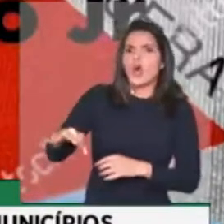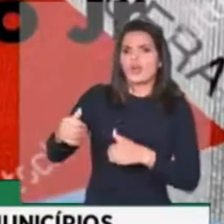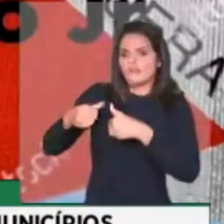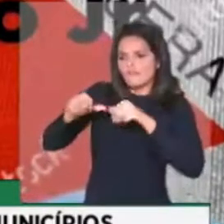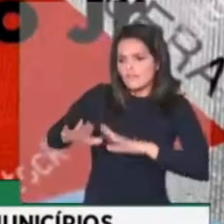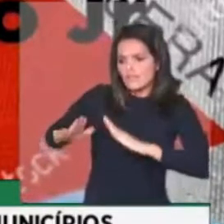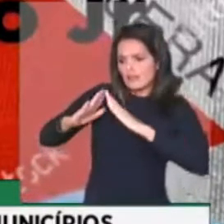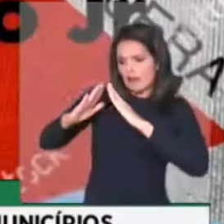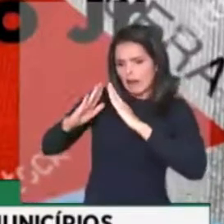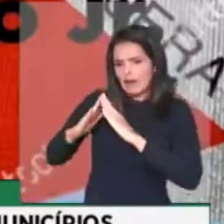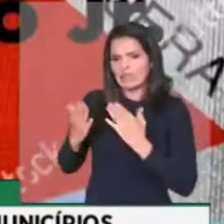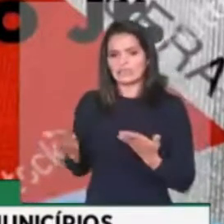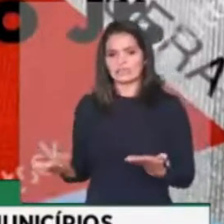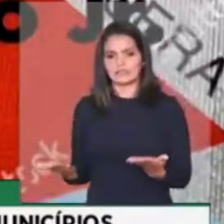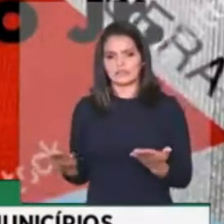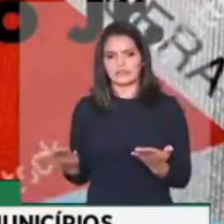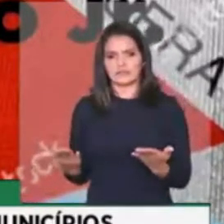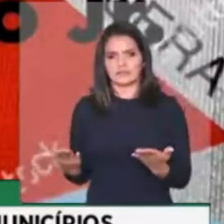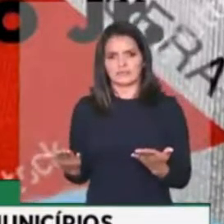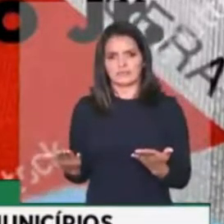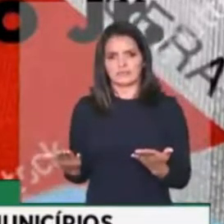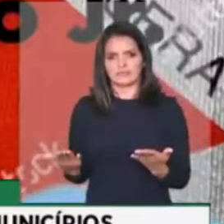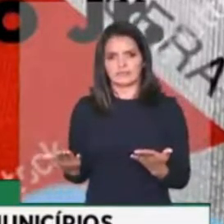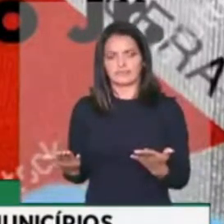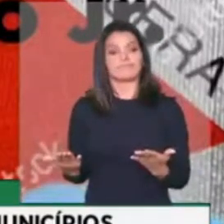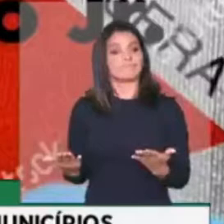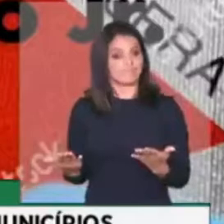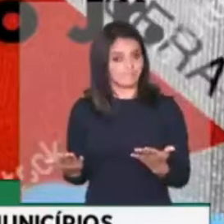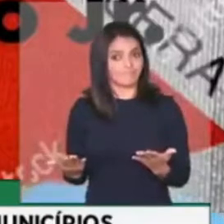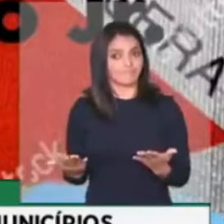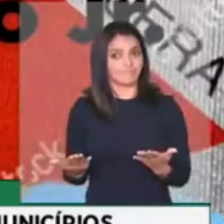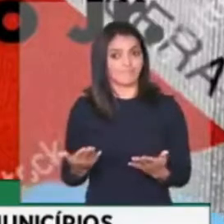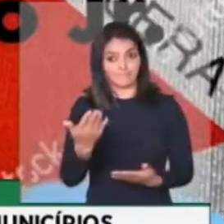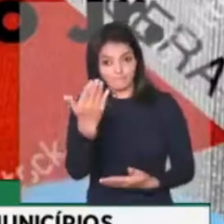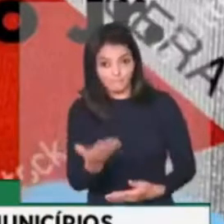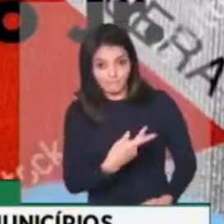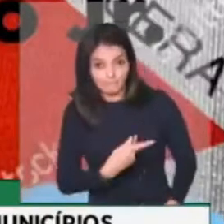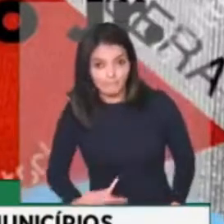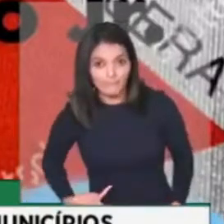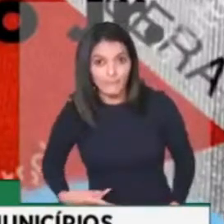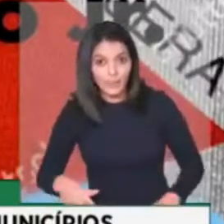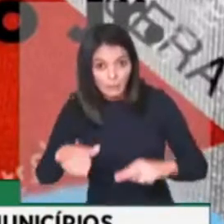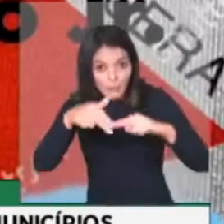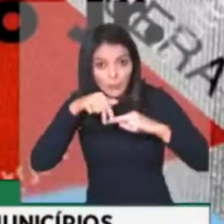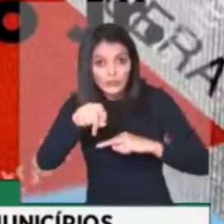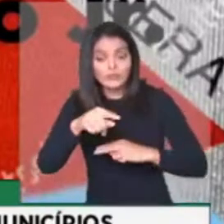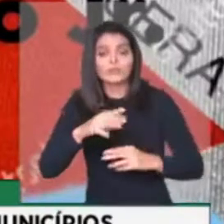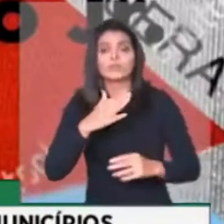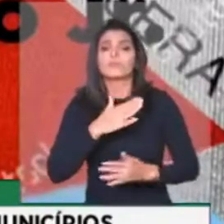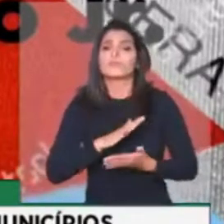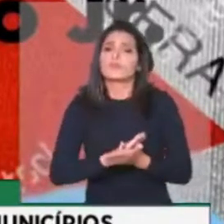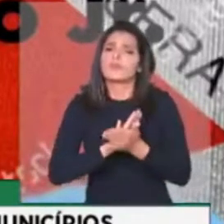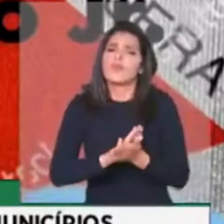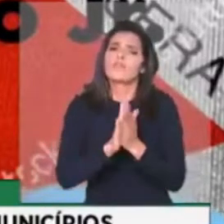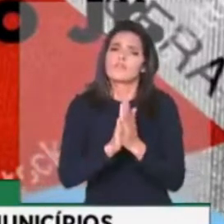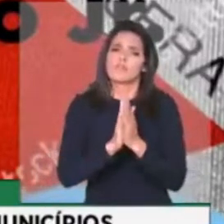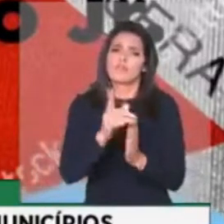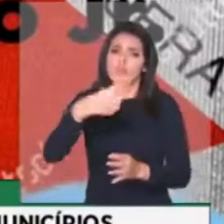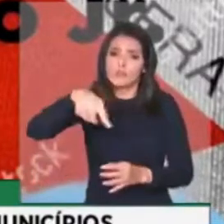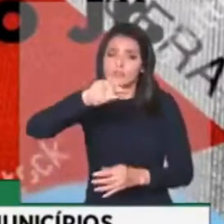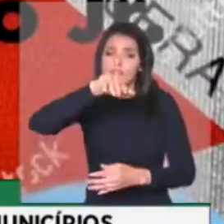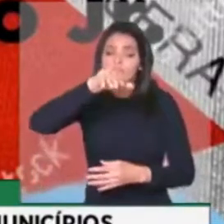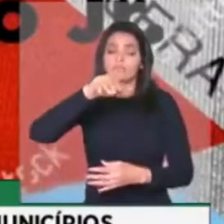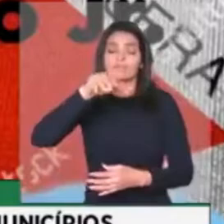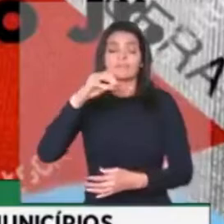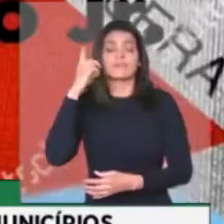causar e possa trazer as famílias. Presidente, por esse motivo peço apoio a esse plenário,